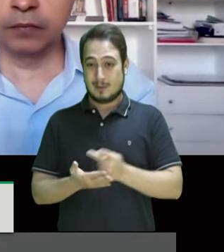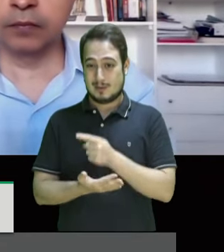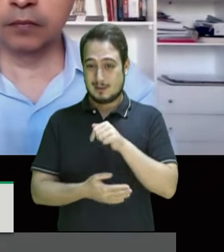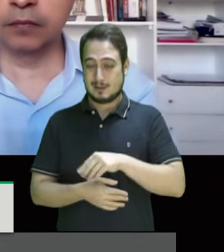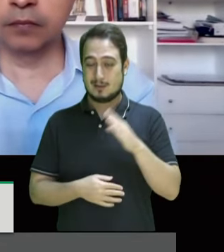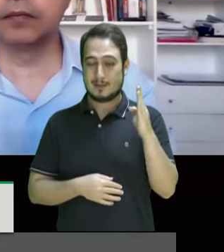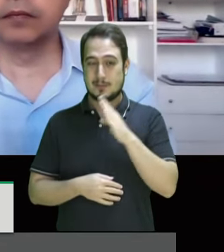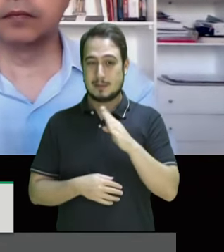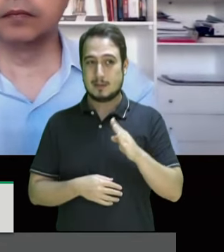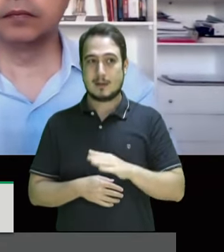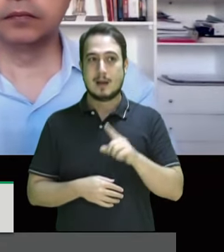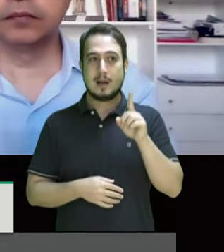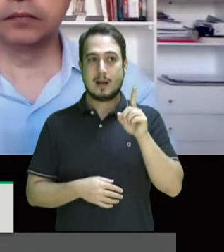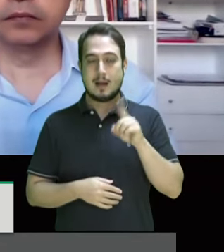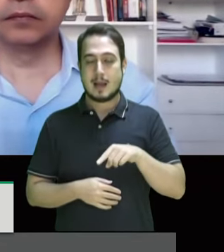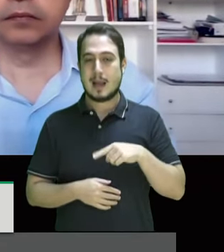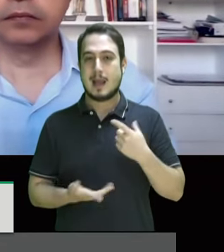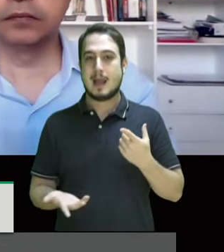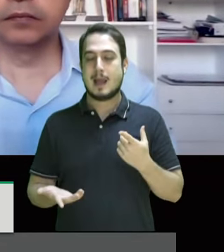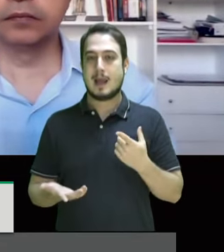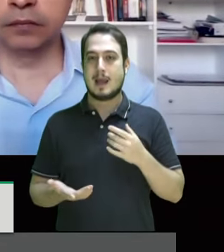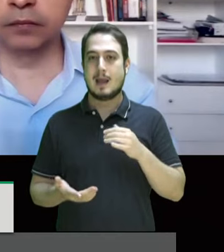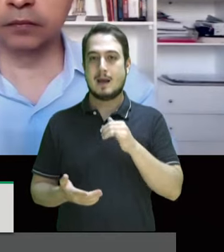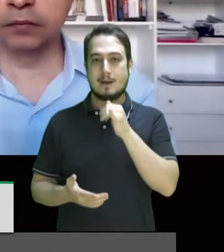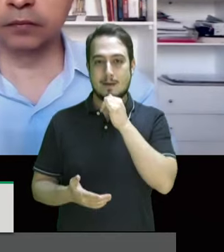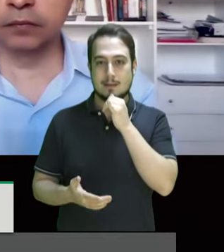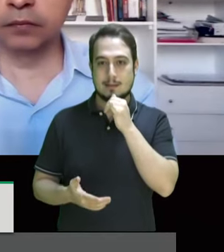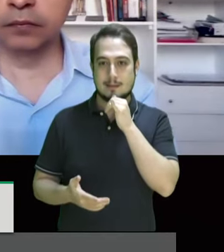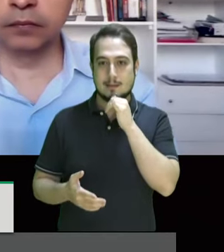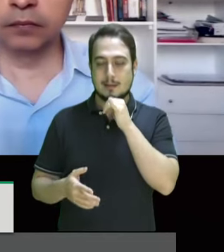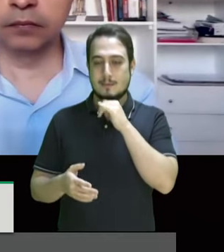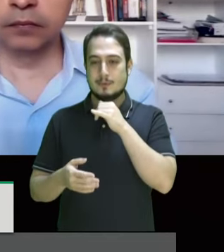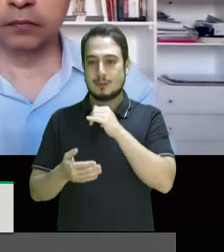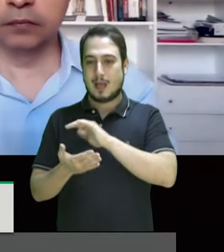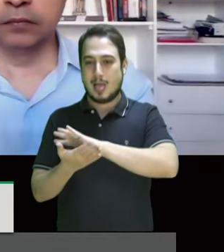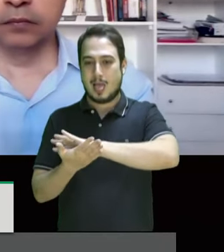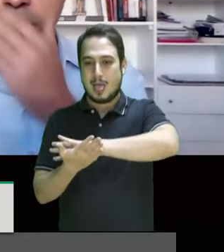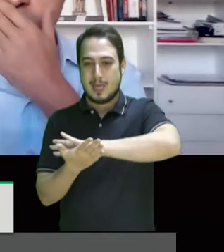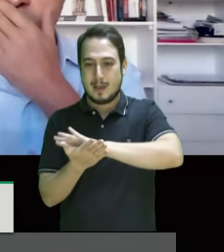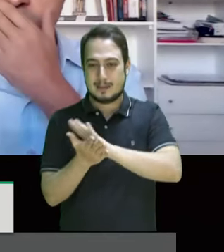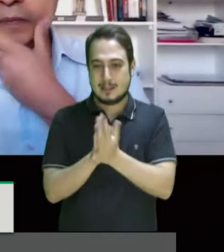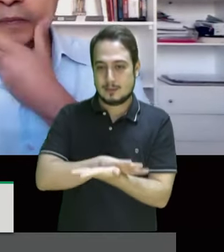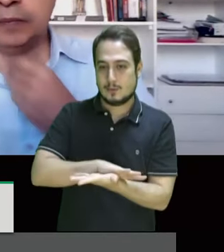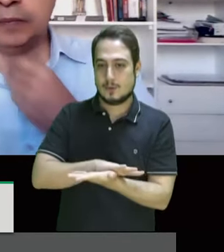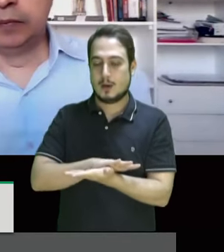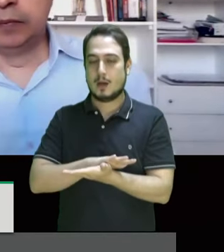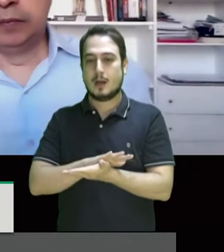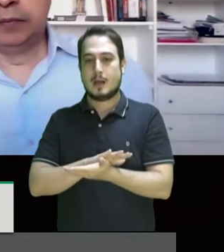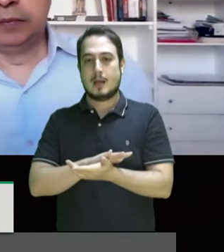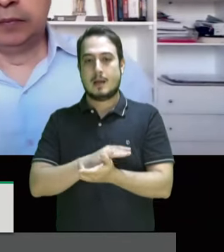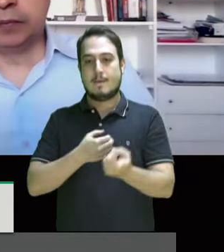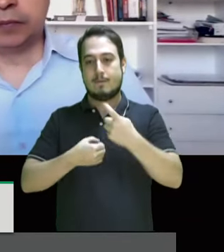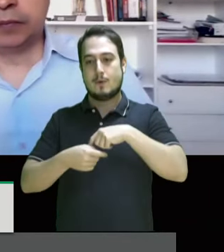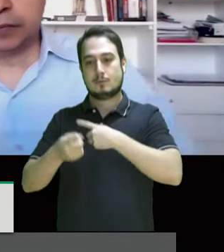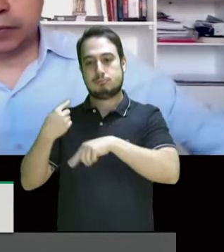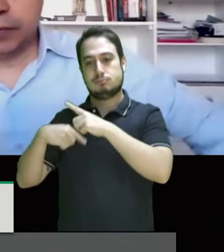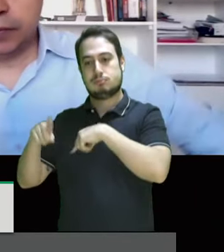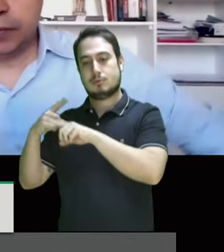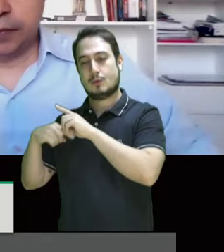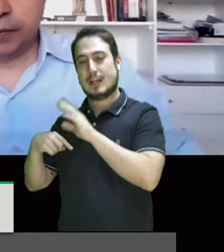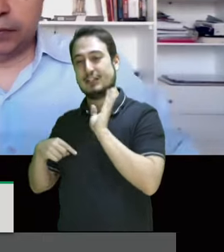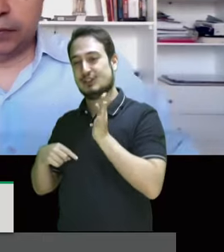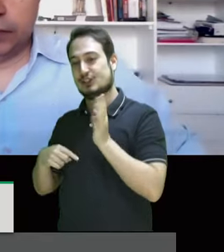é uma tentativa de desmontar e de levar ao retrocesso as grandes